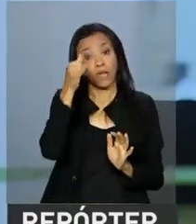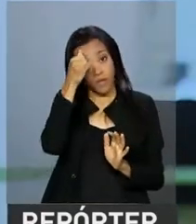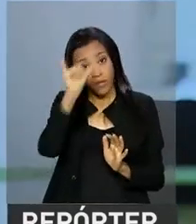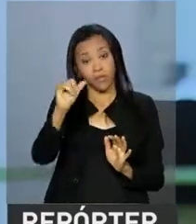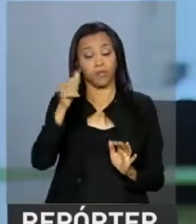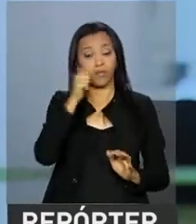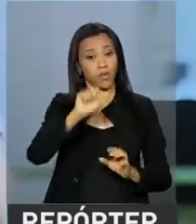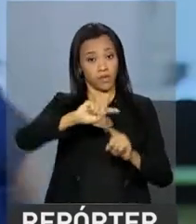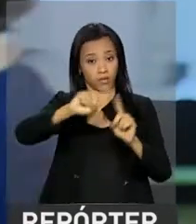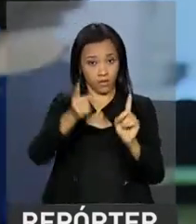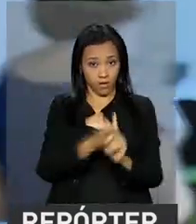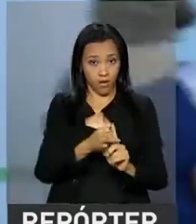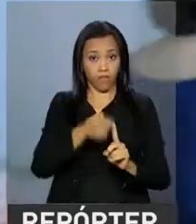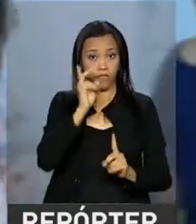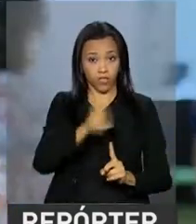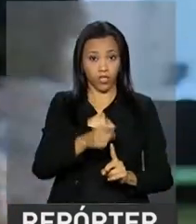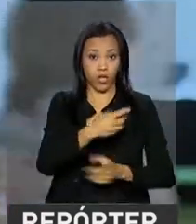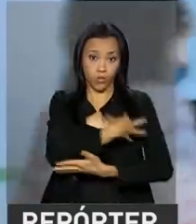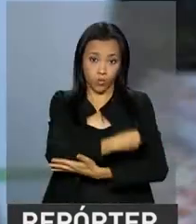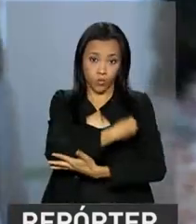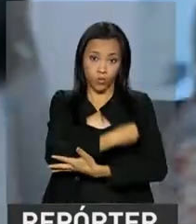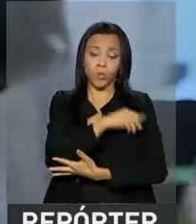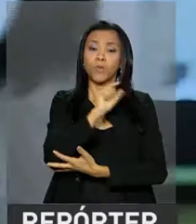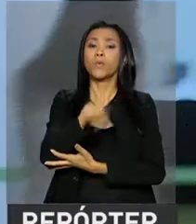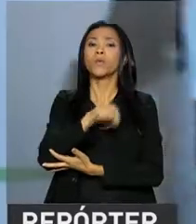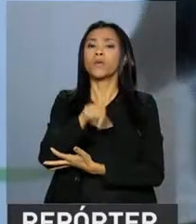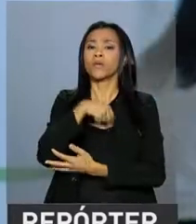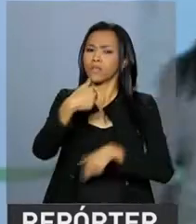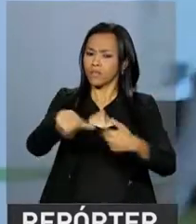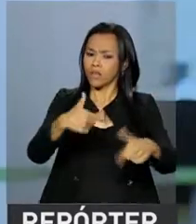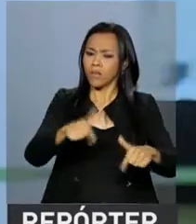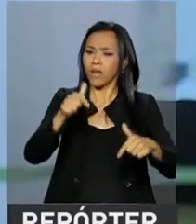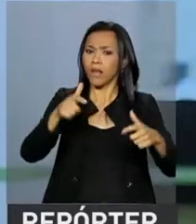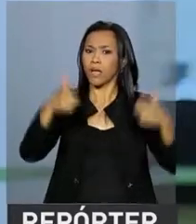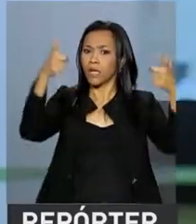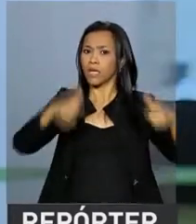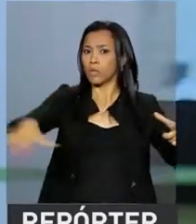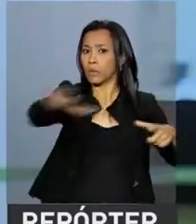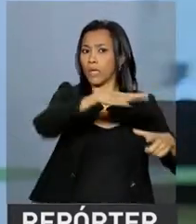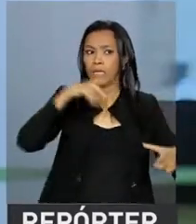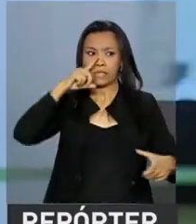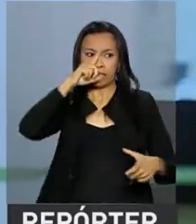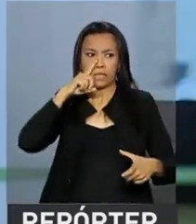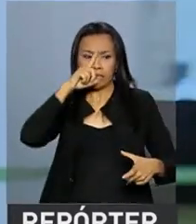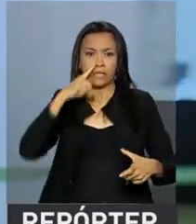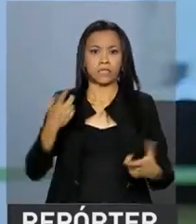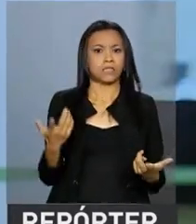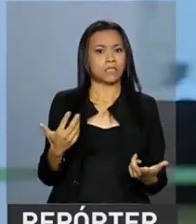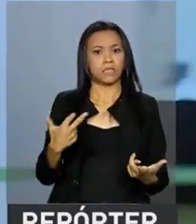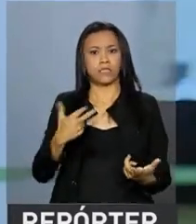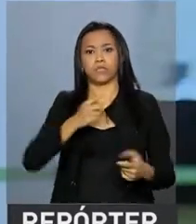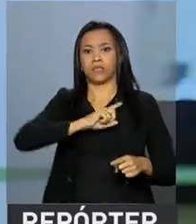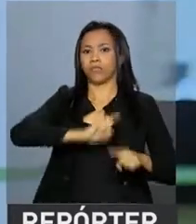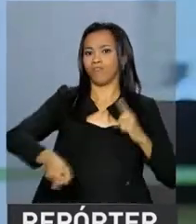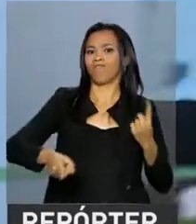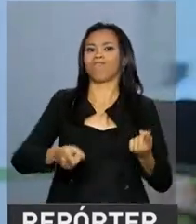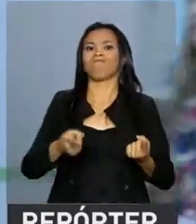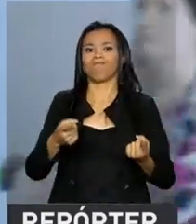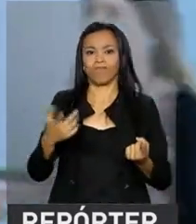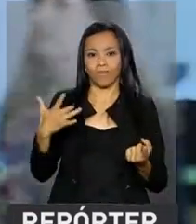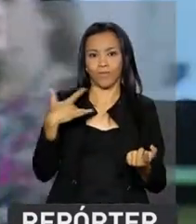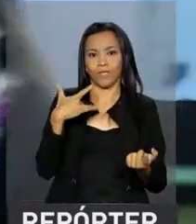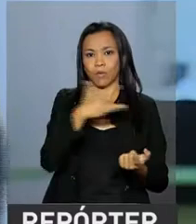gestantes e que estão amamentando de exercer trabalhos insalubres. Elas também devem ter um intervalo mínimo de 15